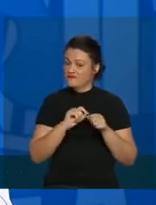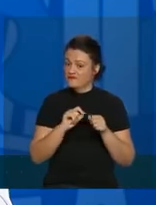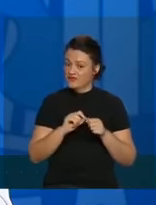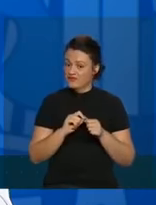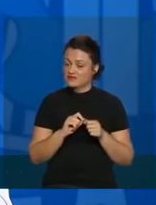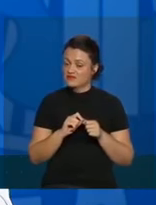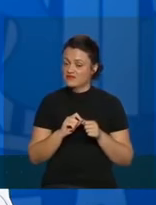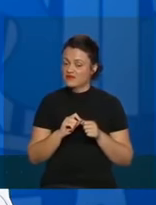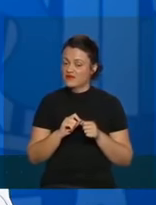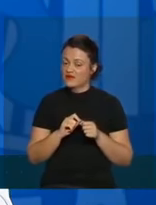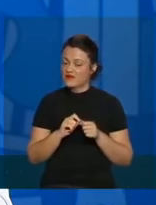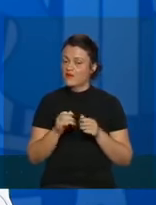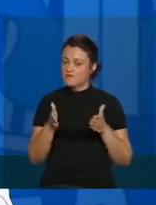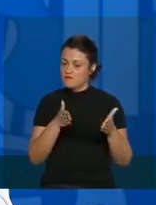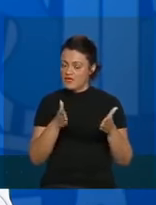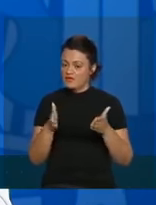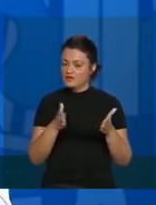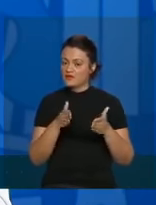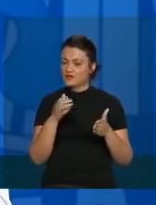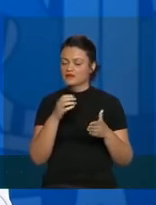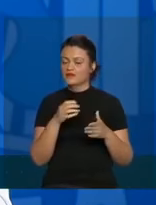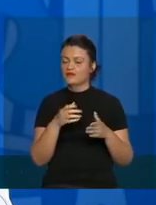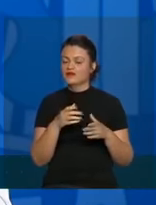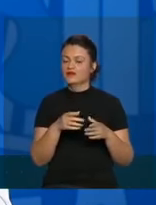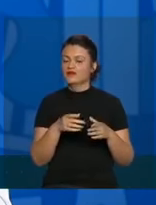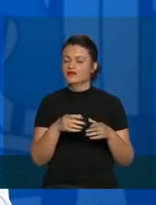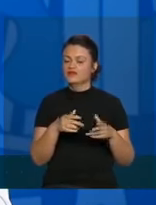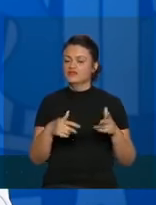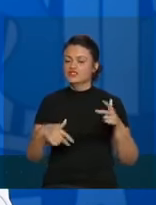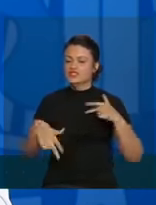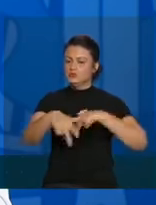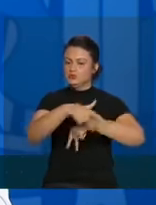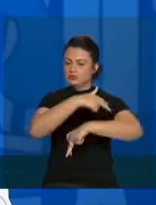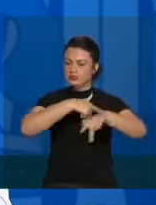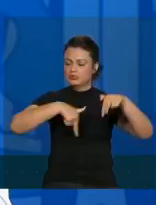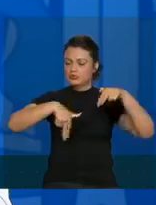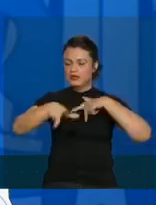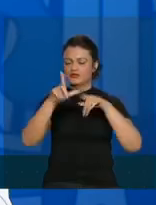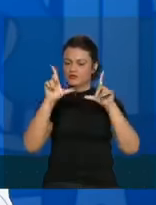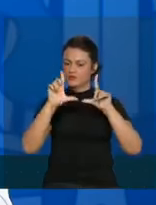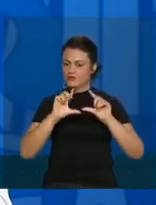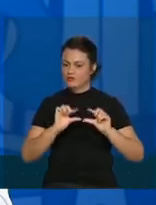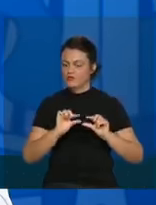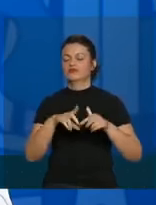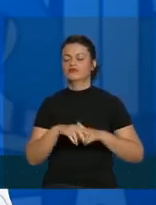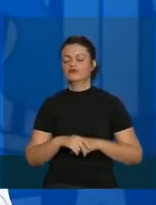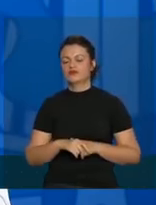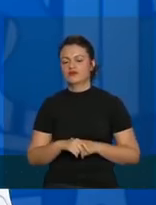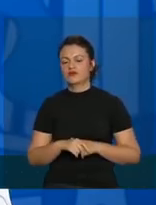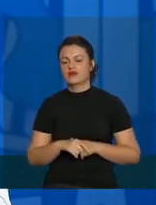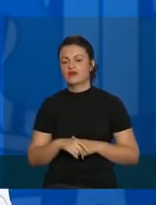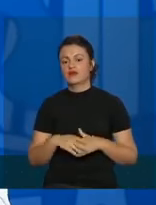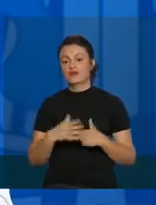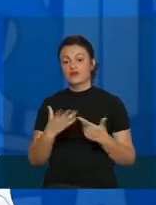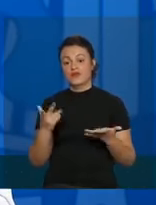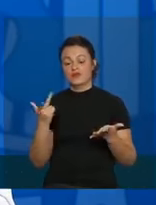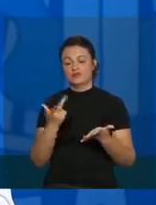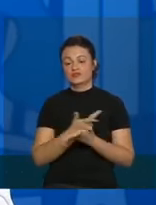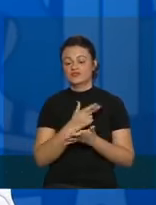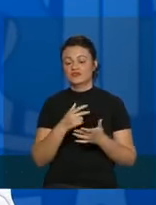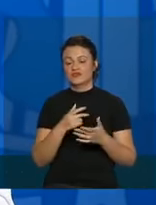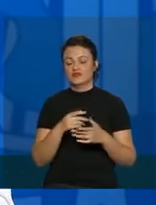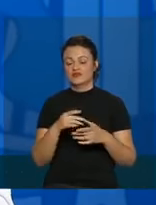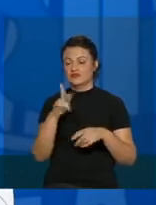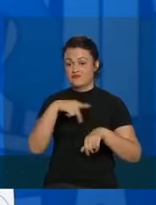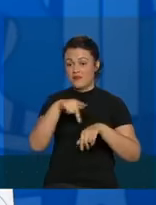uma boa redução da dinâmica social. O que aconteceu em todos